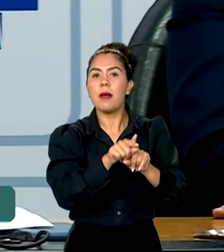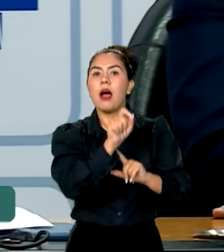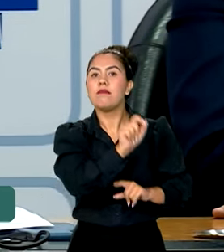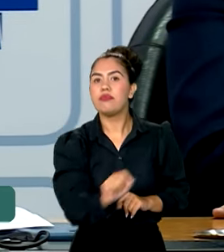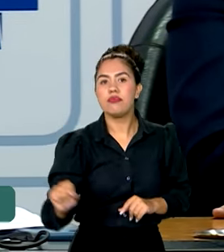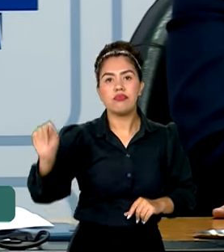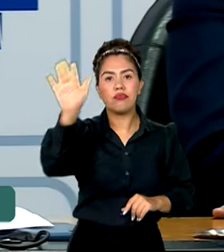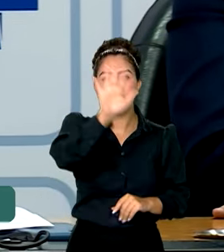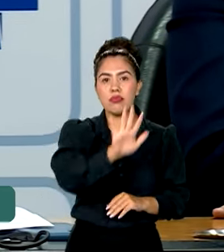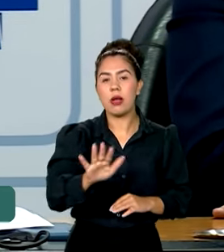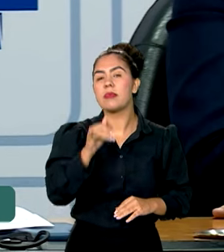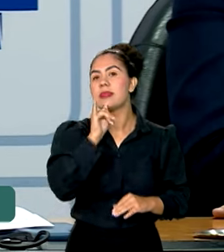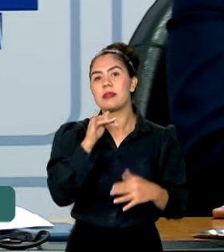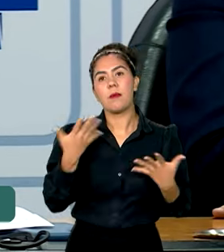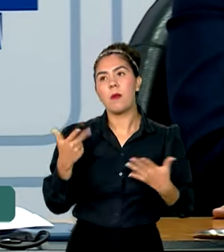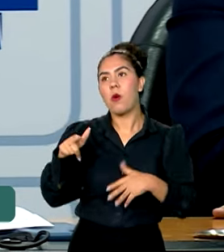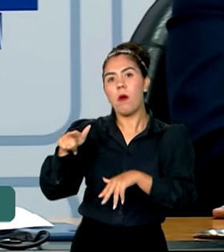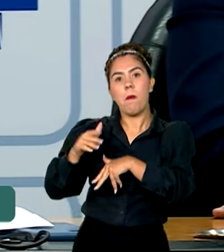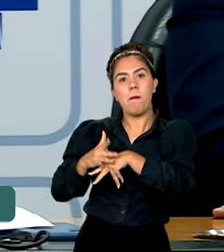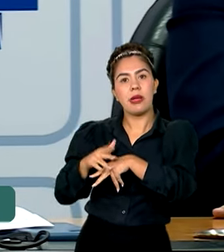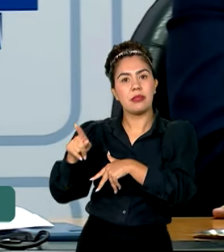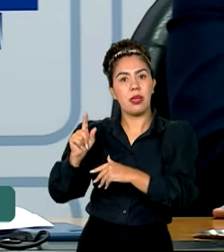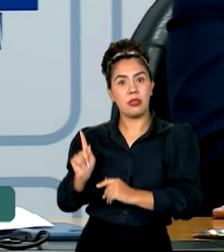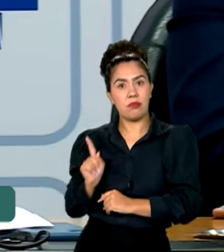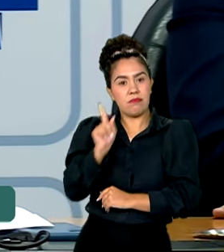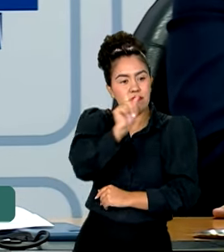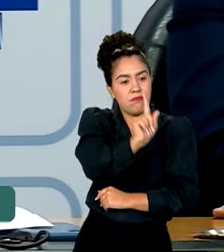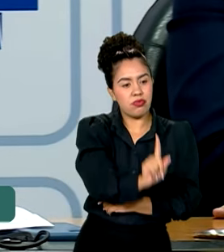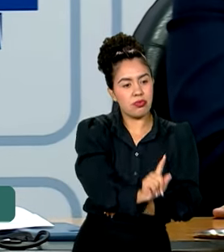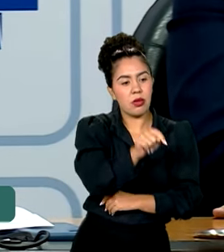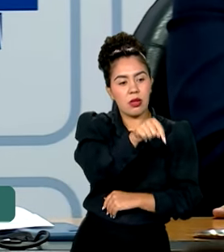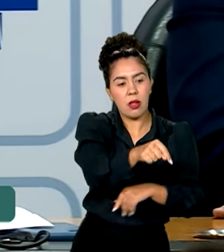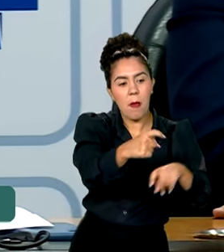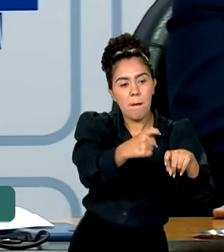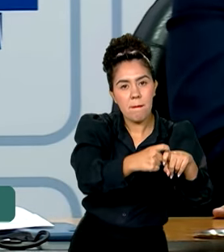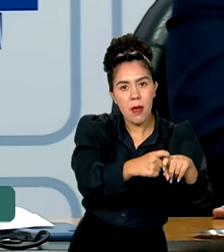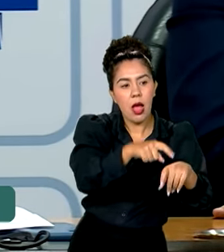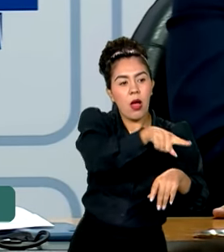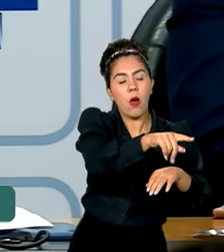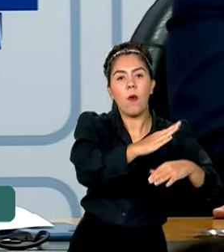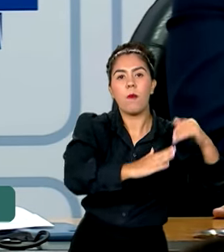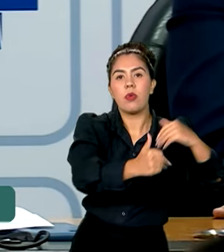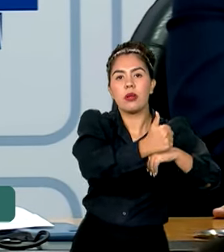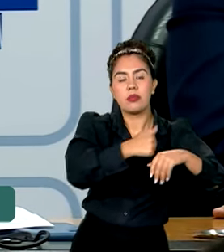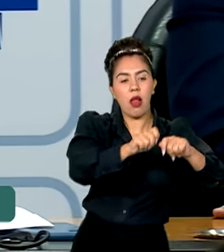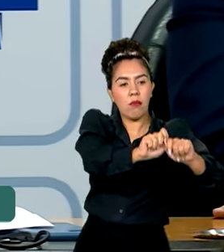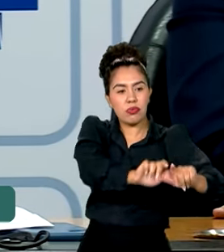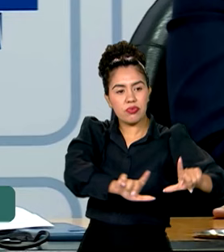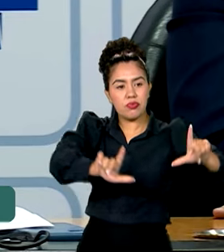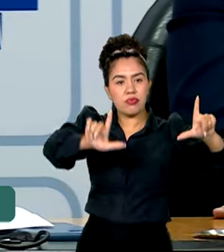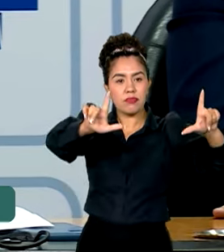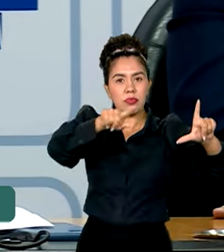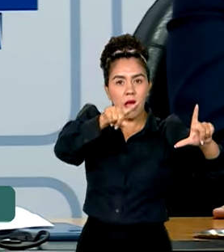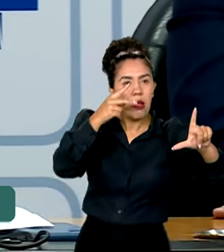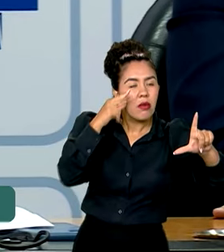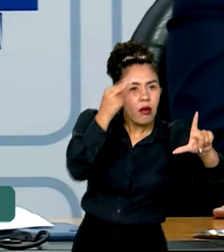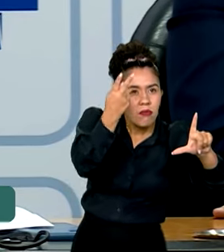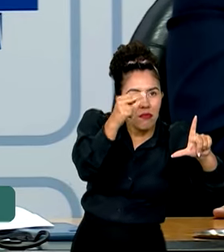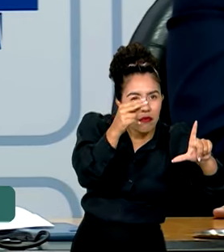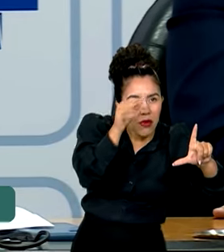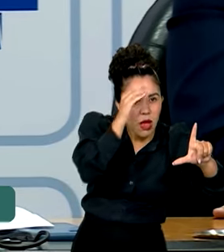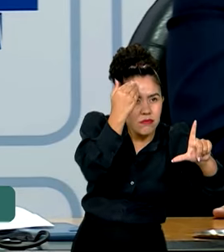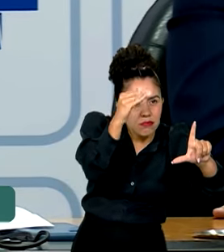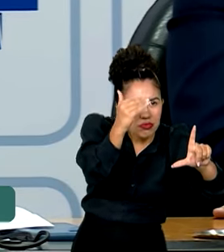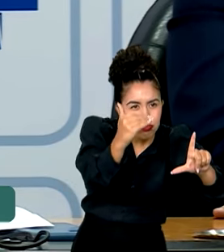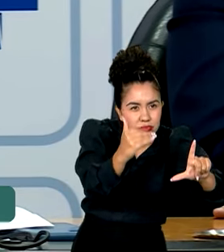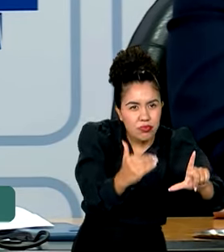de atendimento. Então, no momento que esse paciente vai ser atendido, o profissional vai conseguir abrir o prontuário dele, ter as informações e isso